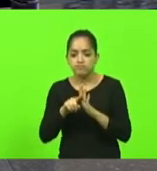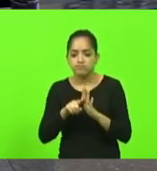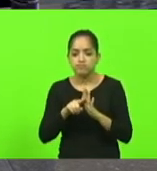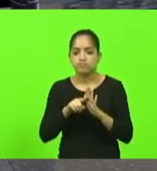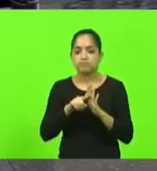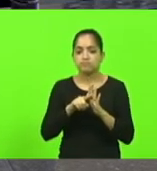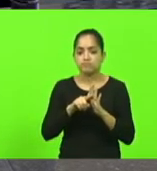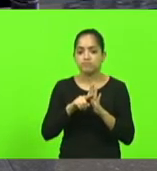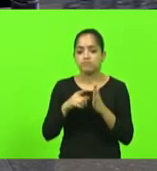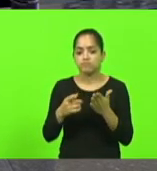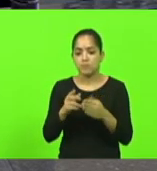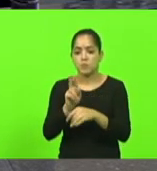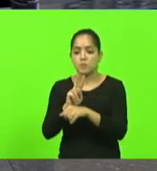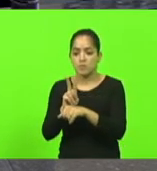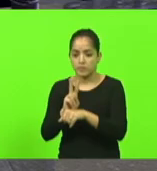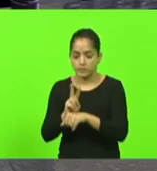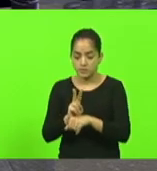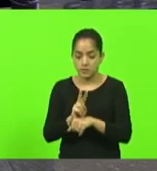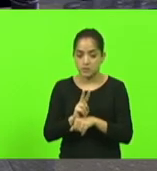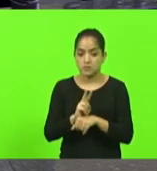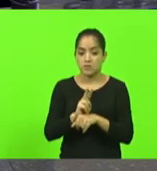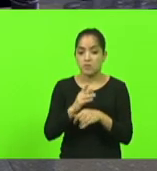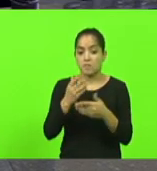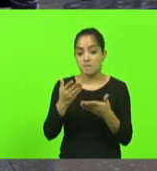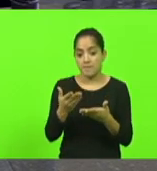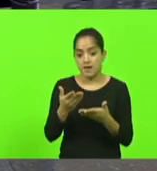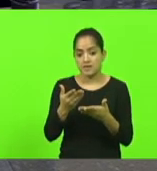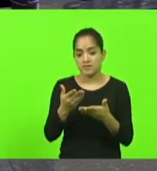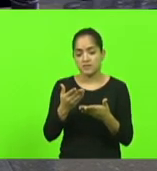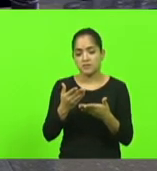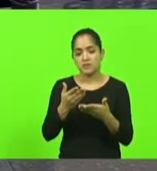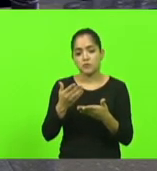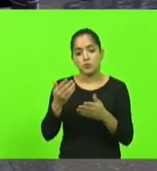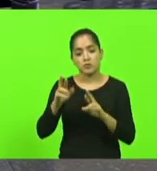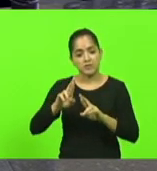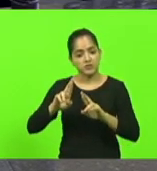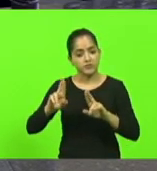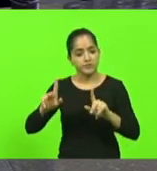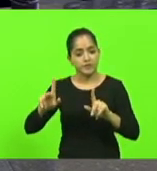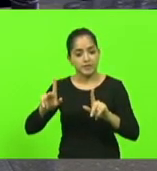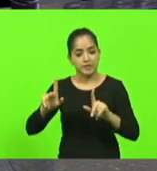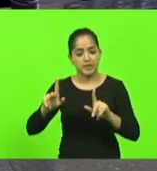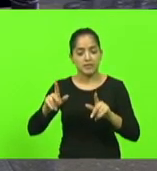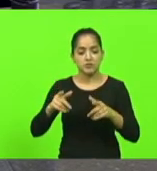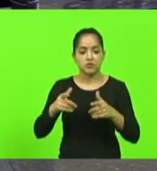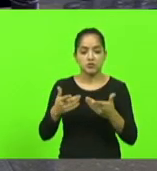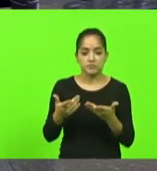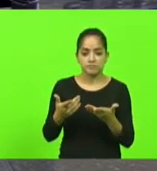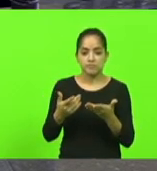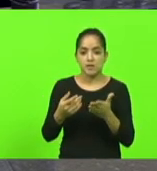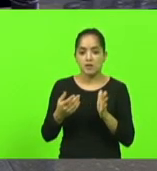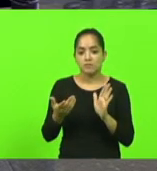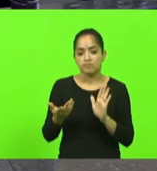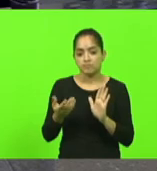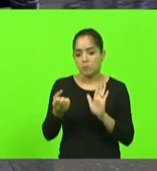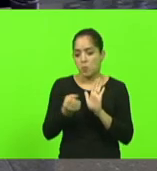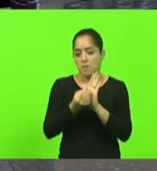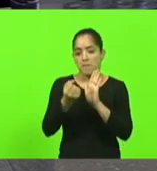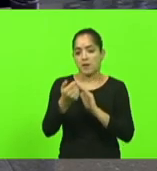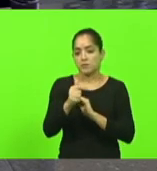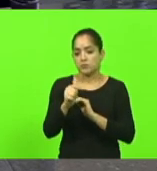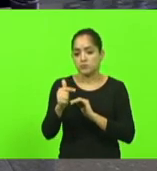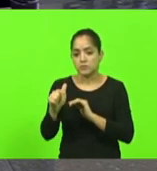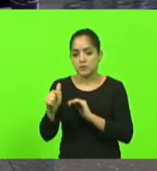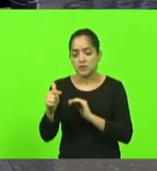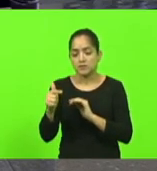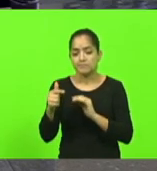uma maior fiscalização mas quando são questões de pequeno impacto ambiental não é possível